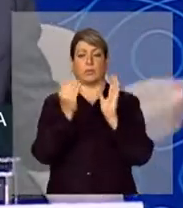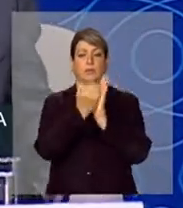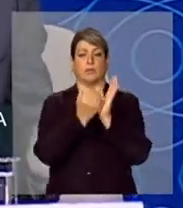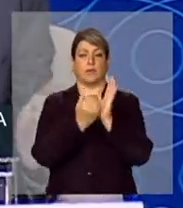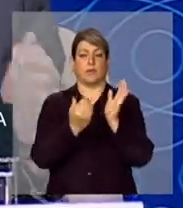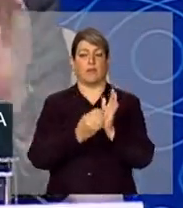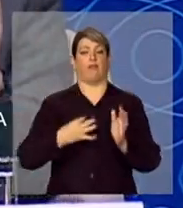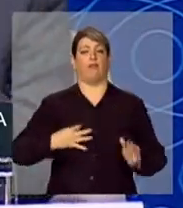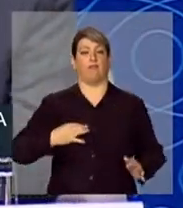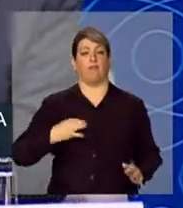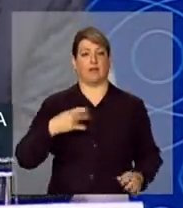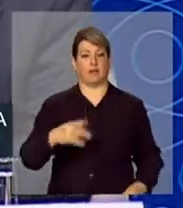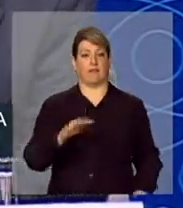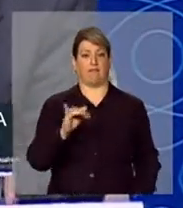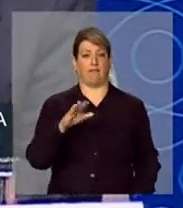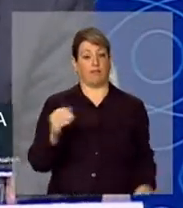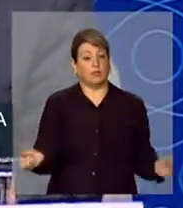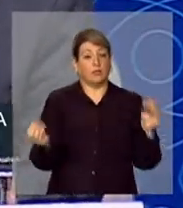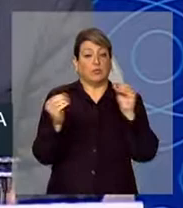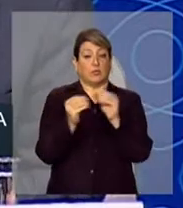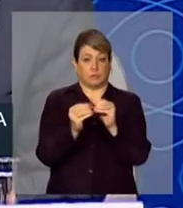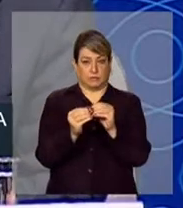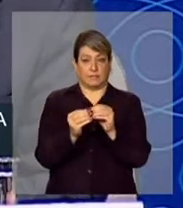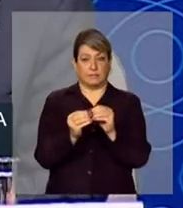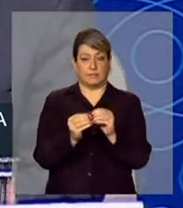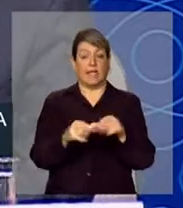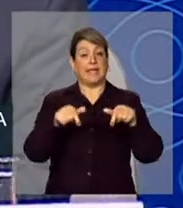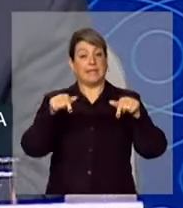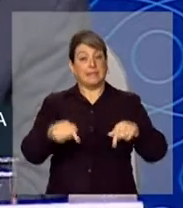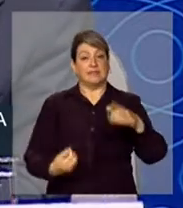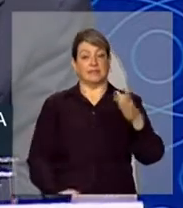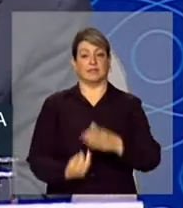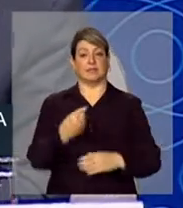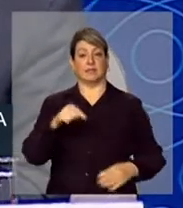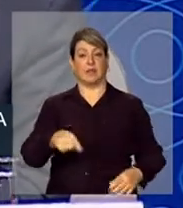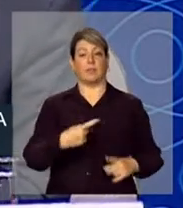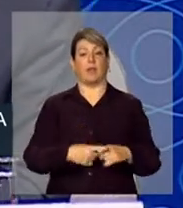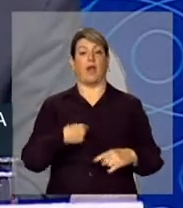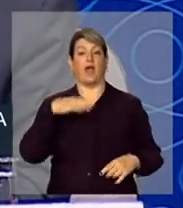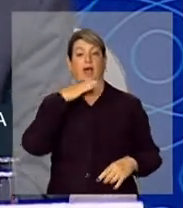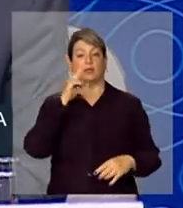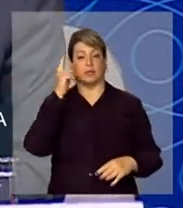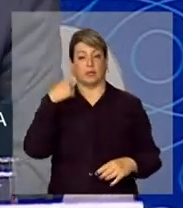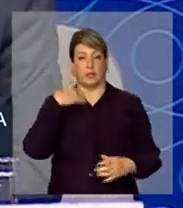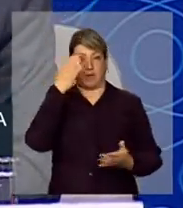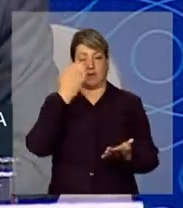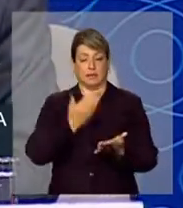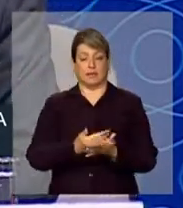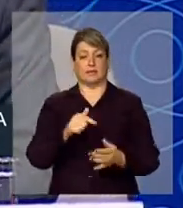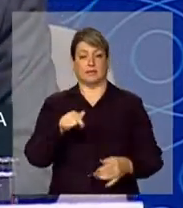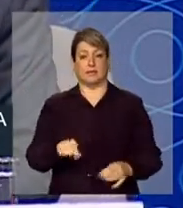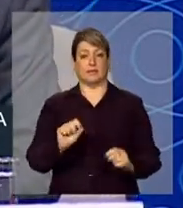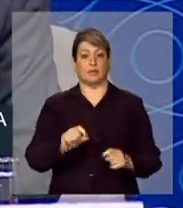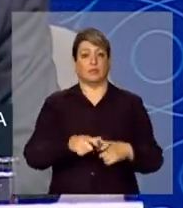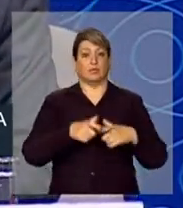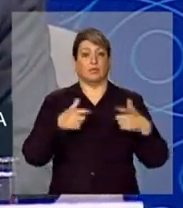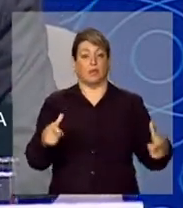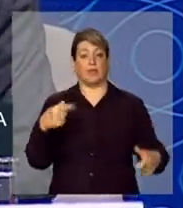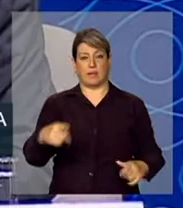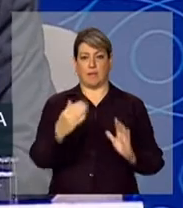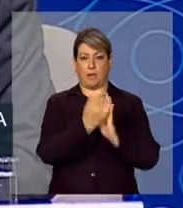da FIFA. Então, esse é o sentido que nós estamos lançando e eu acho que o sucesso dessa iniciativa, em grande medida, é